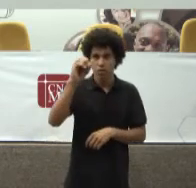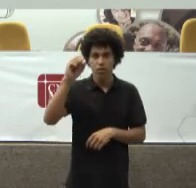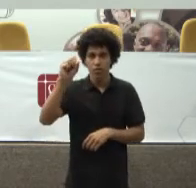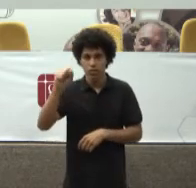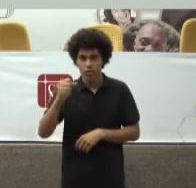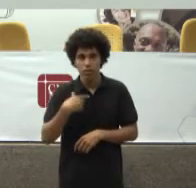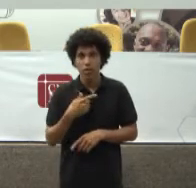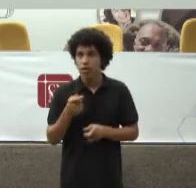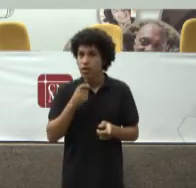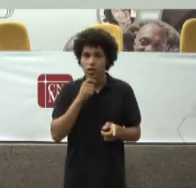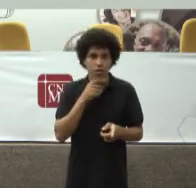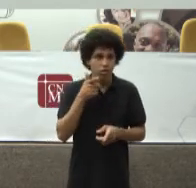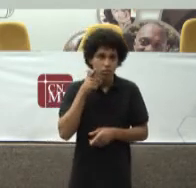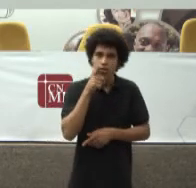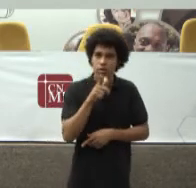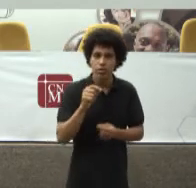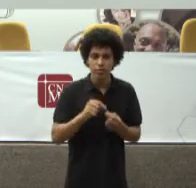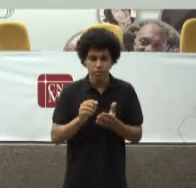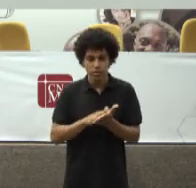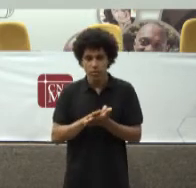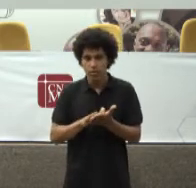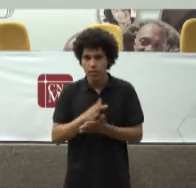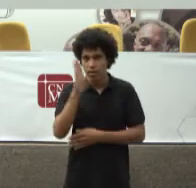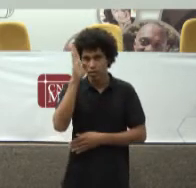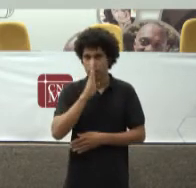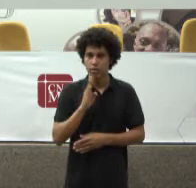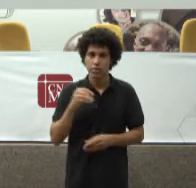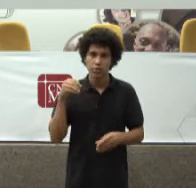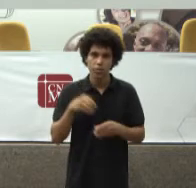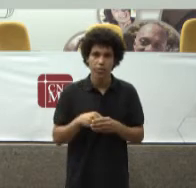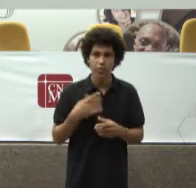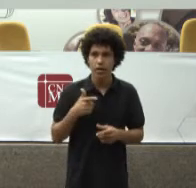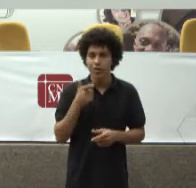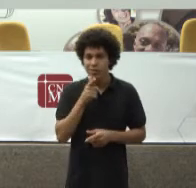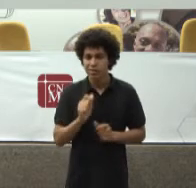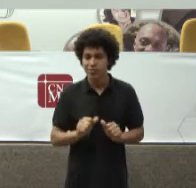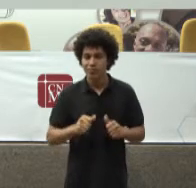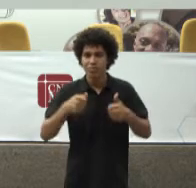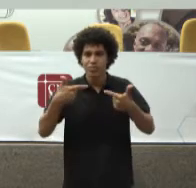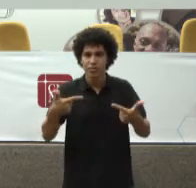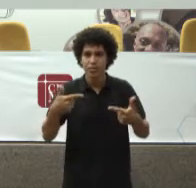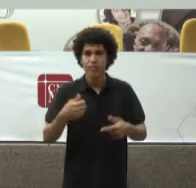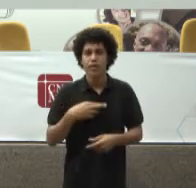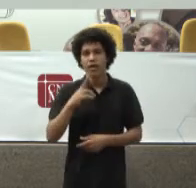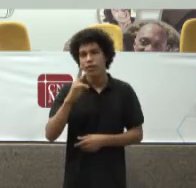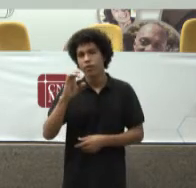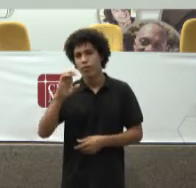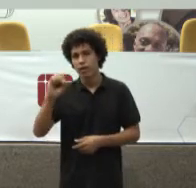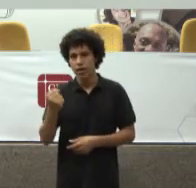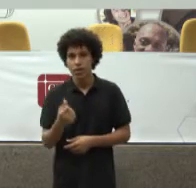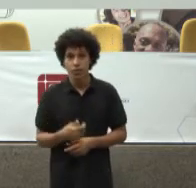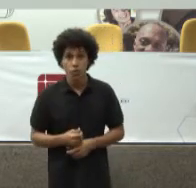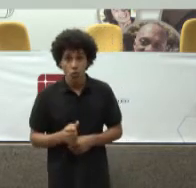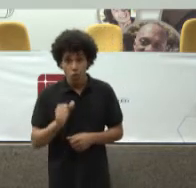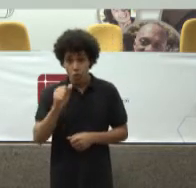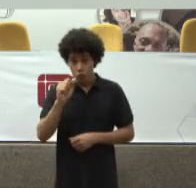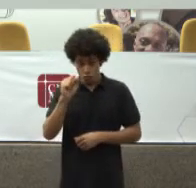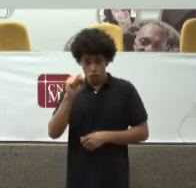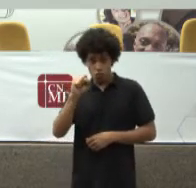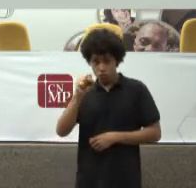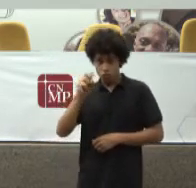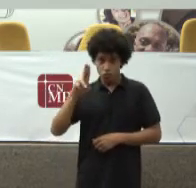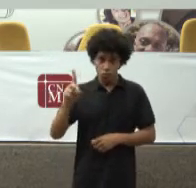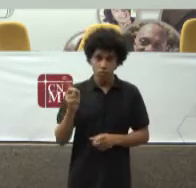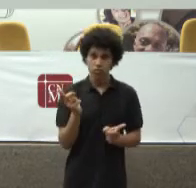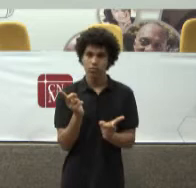conseguimos Fazer no Brasil Nada que seja efetivo Na questão Da reforma agrária No SUS Ao contrário No SUS